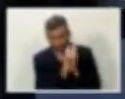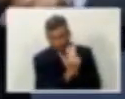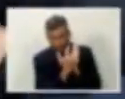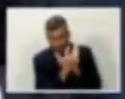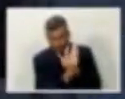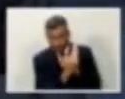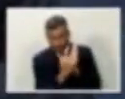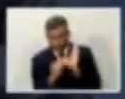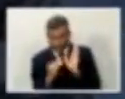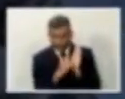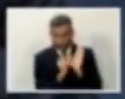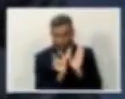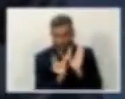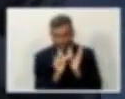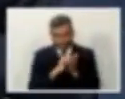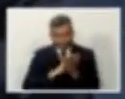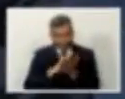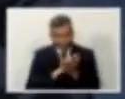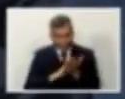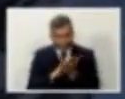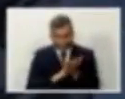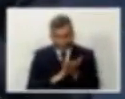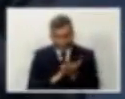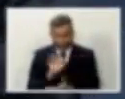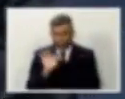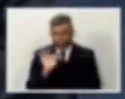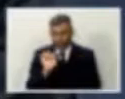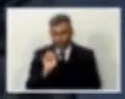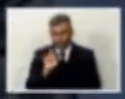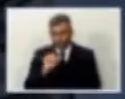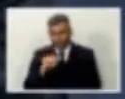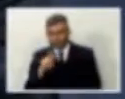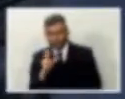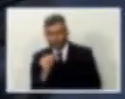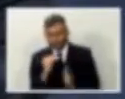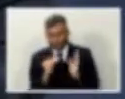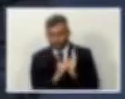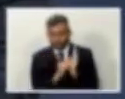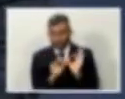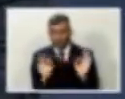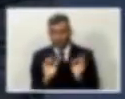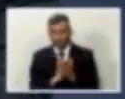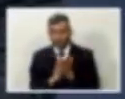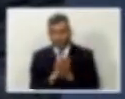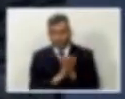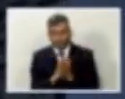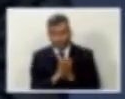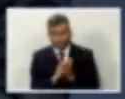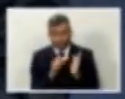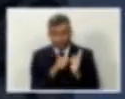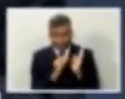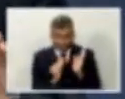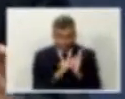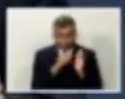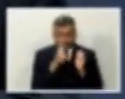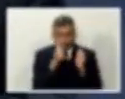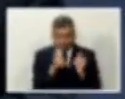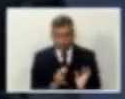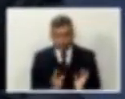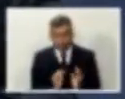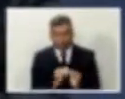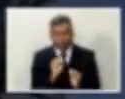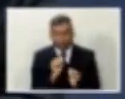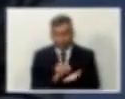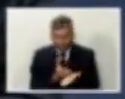farinata, é um projeto que tem uma política para reaproveitamento de alimentos vencidos, para que eles sejam processados.